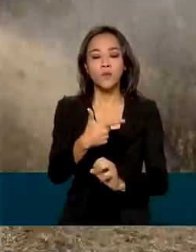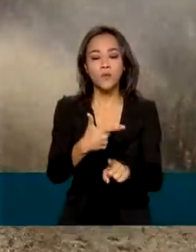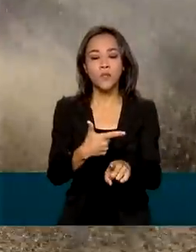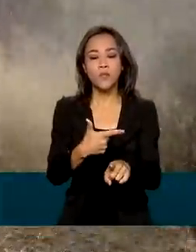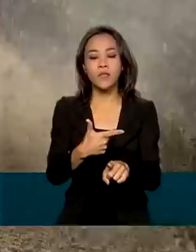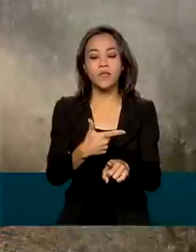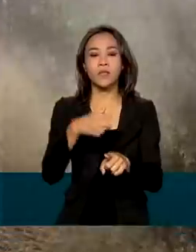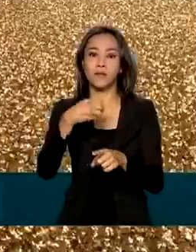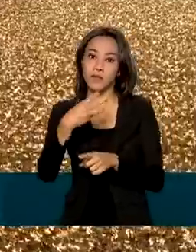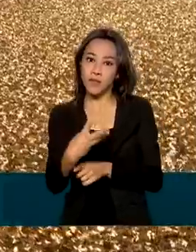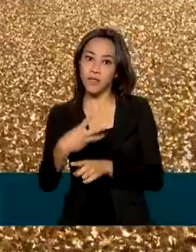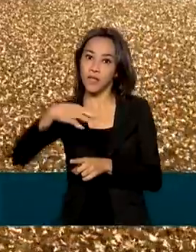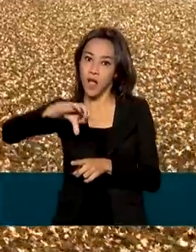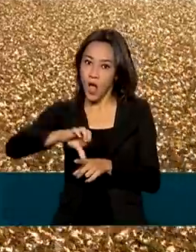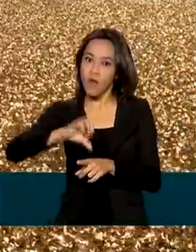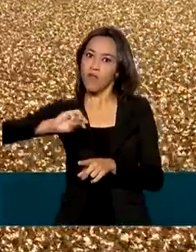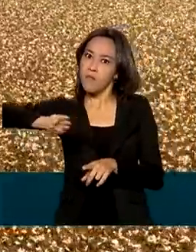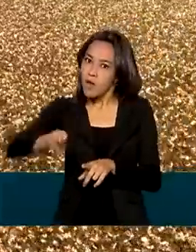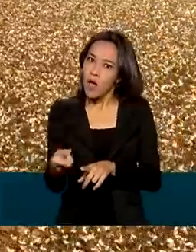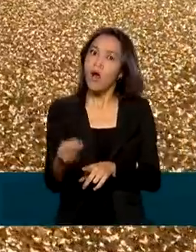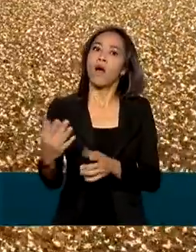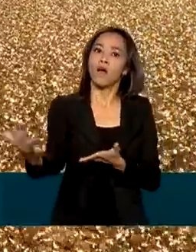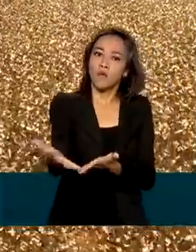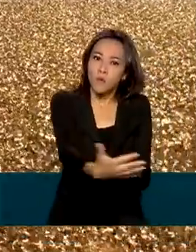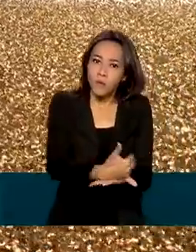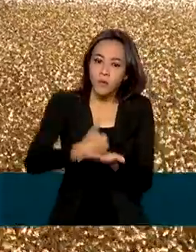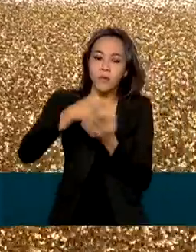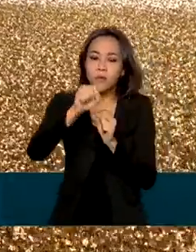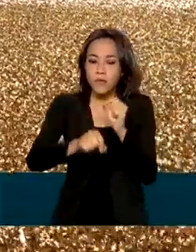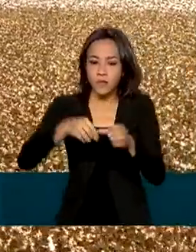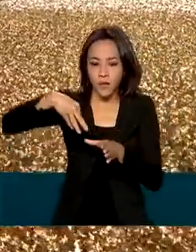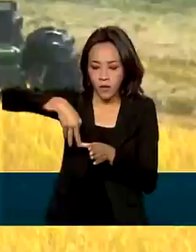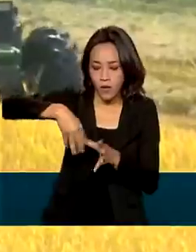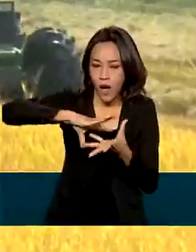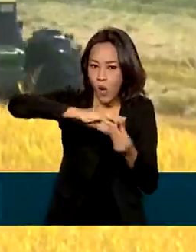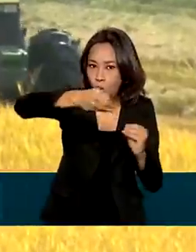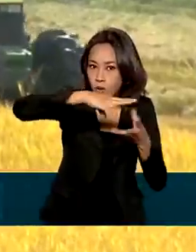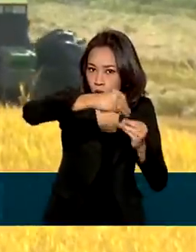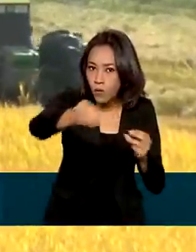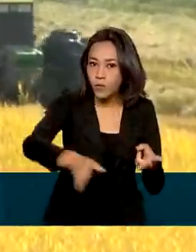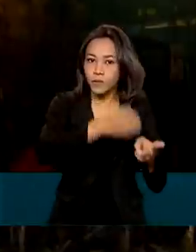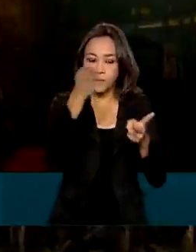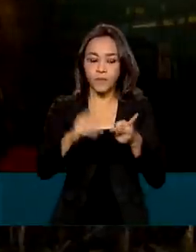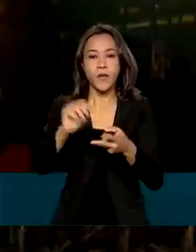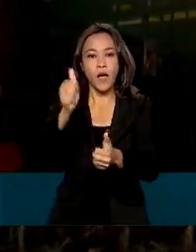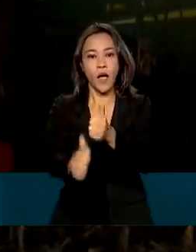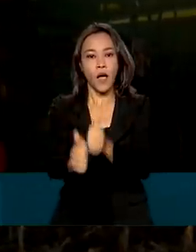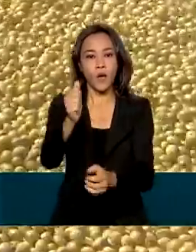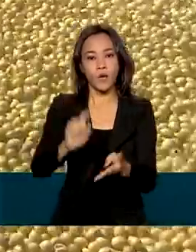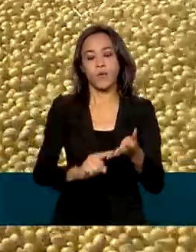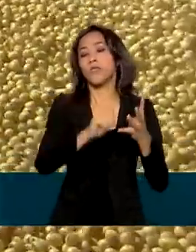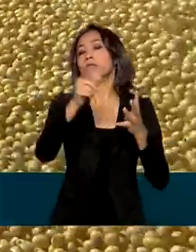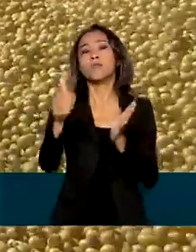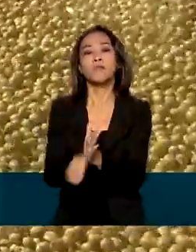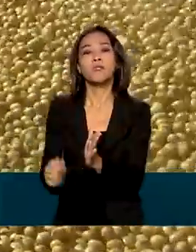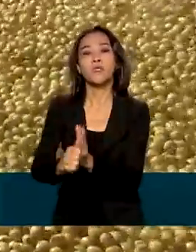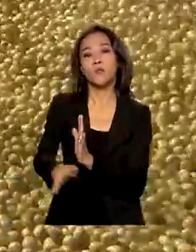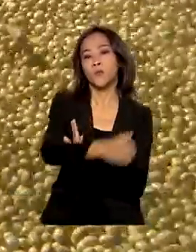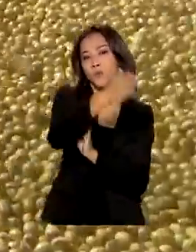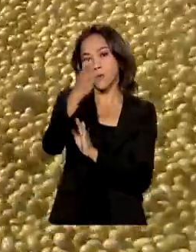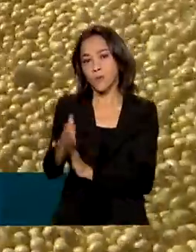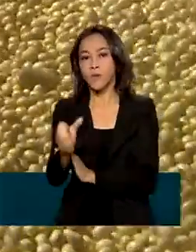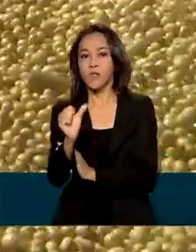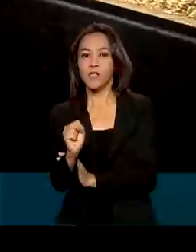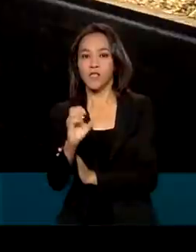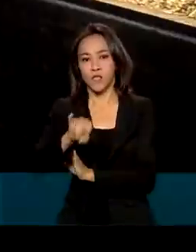de toneladas. Esse número é referente às culturas de algodão, arroz, feijão, milho e soja, que serão